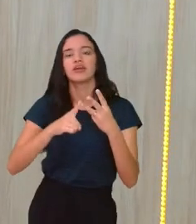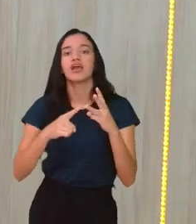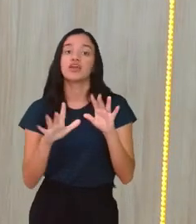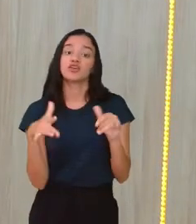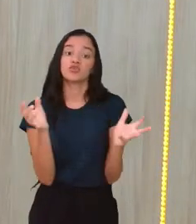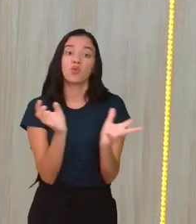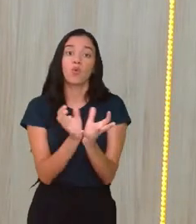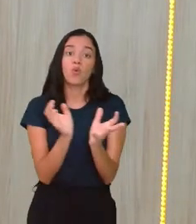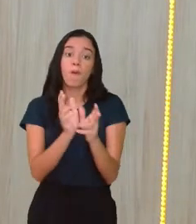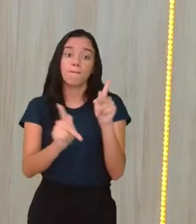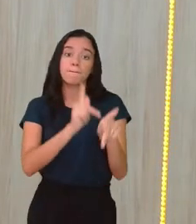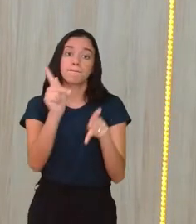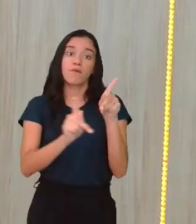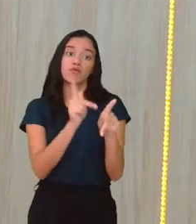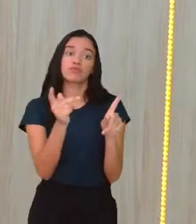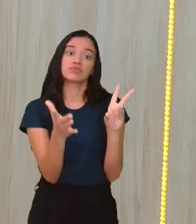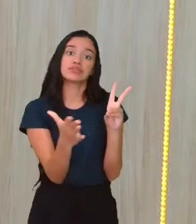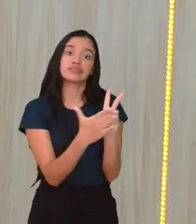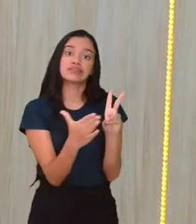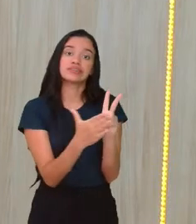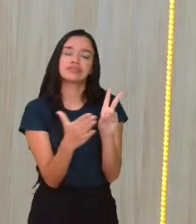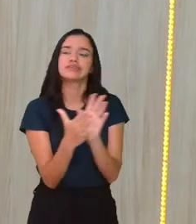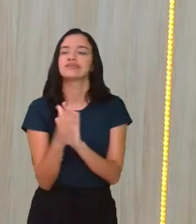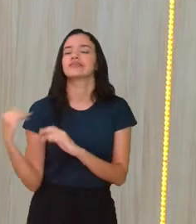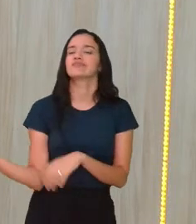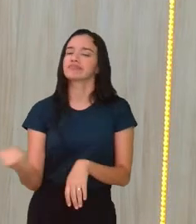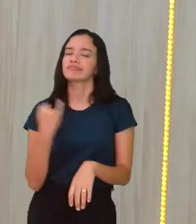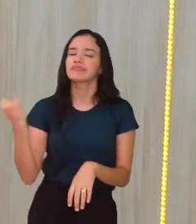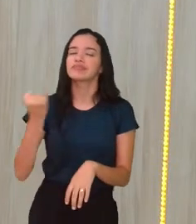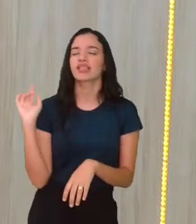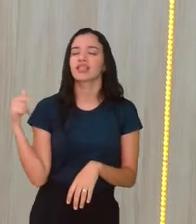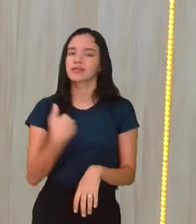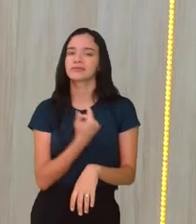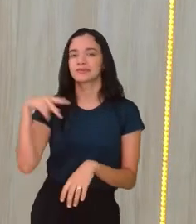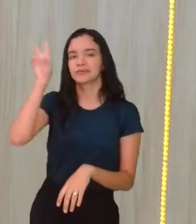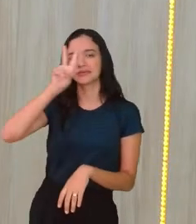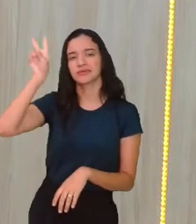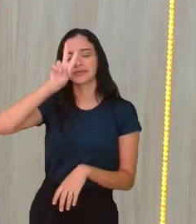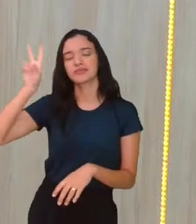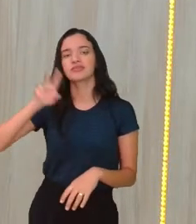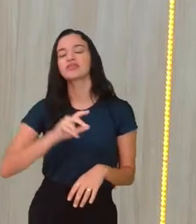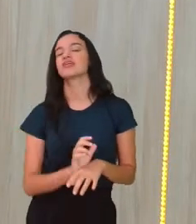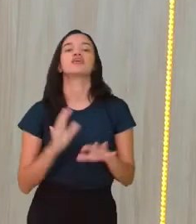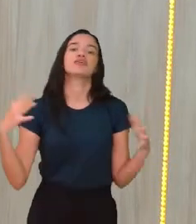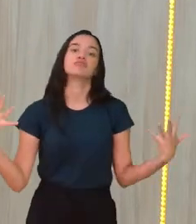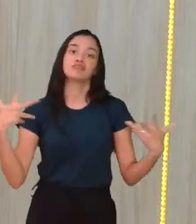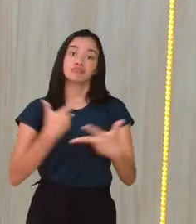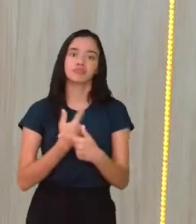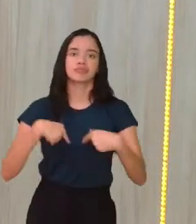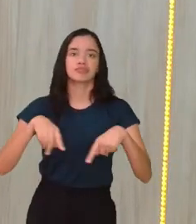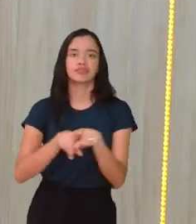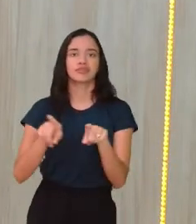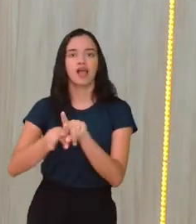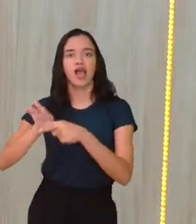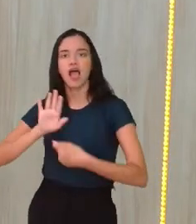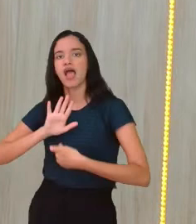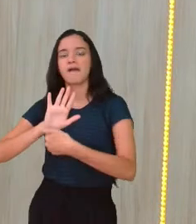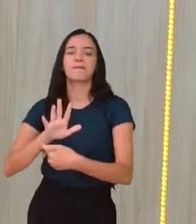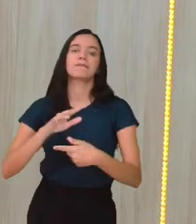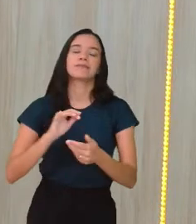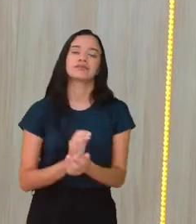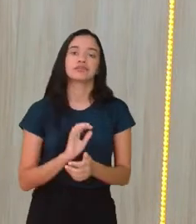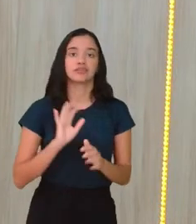fazem parte, né? Essencialmente aí da nossa história. São ícones aí que representam toda a nossa